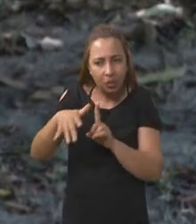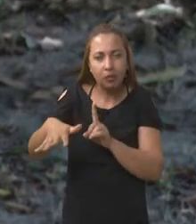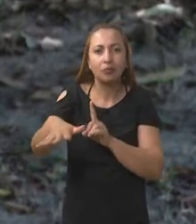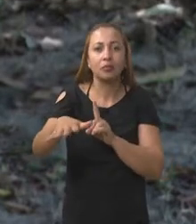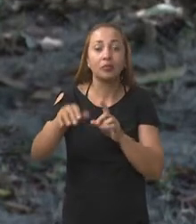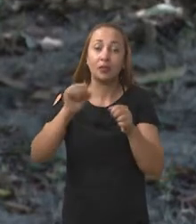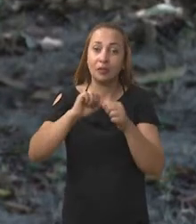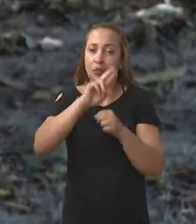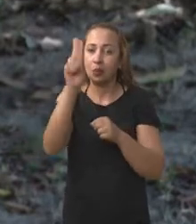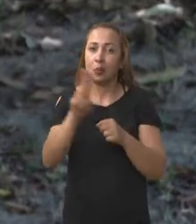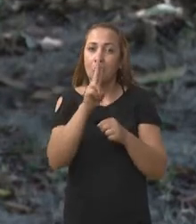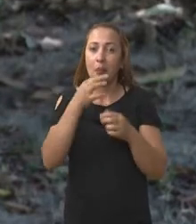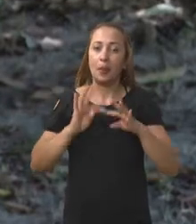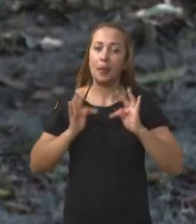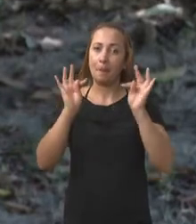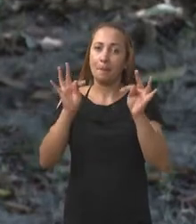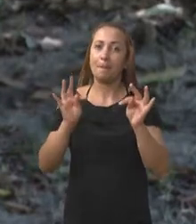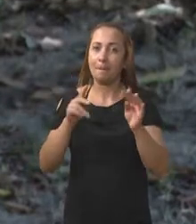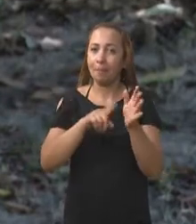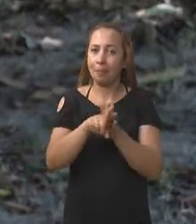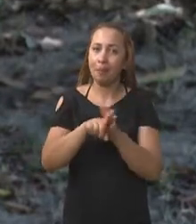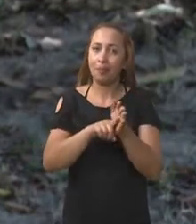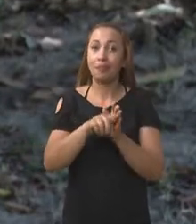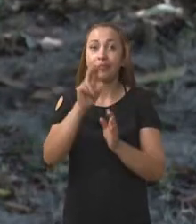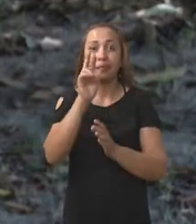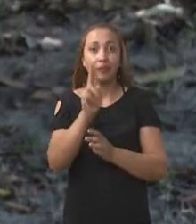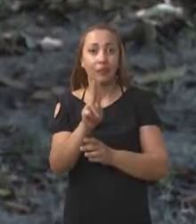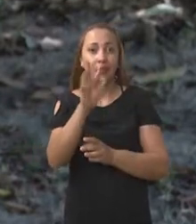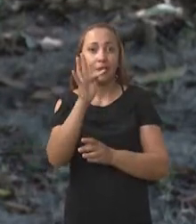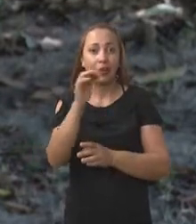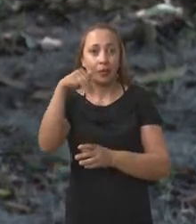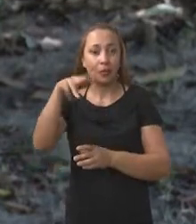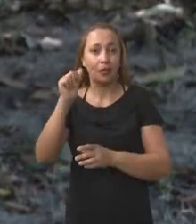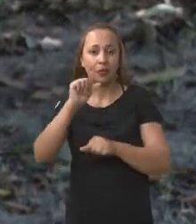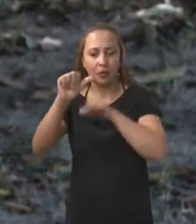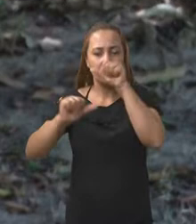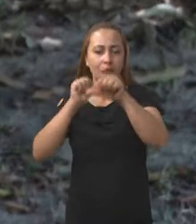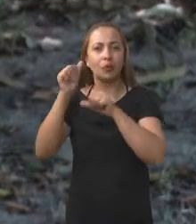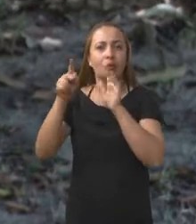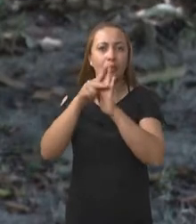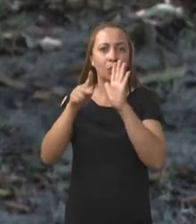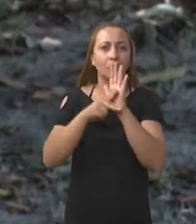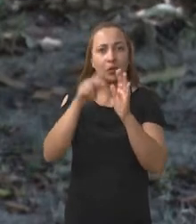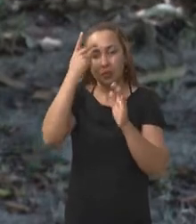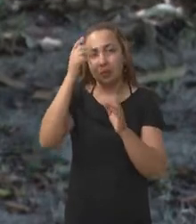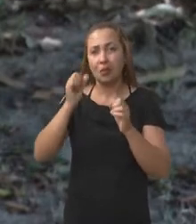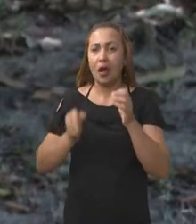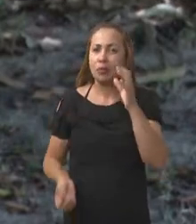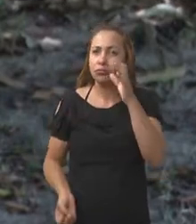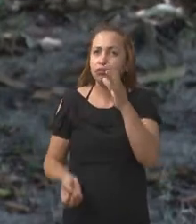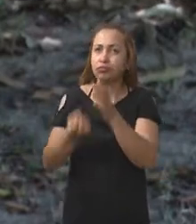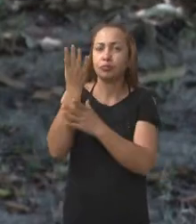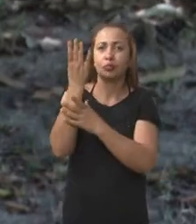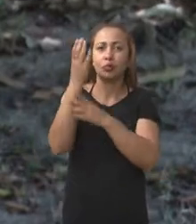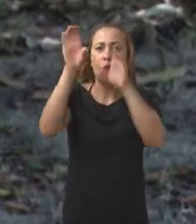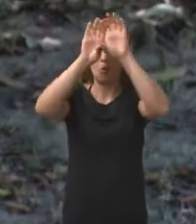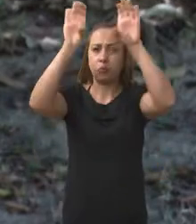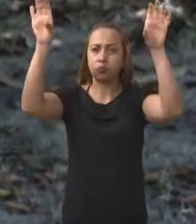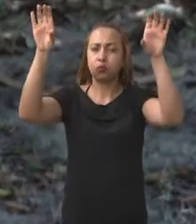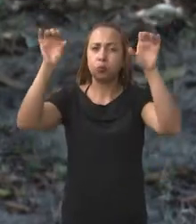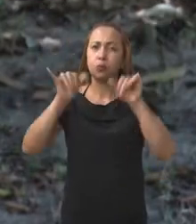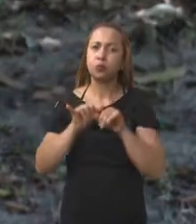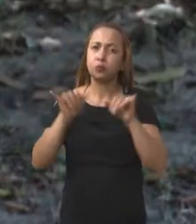pesquisadores da Universidade Federal do Maranhão desenvolveram um projeto para o Centro de Lançamento de Foguetes de Alcântara.